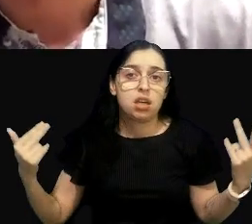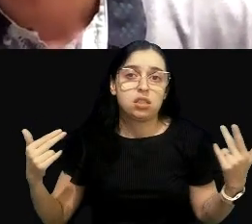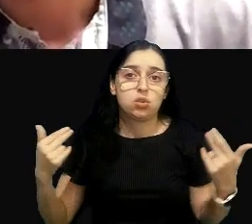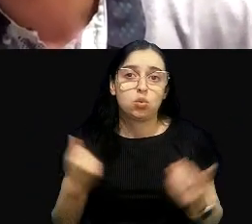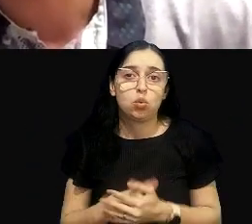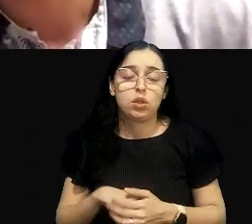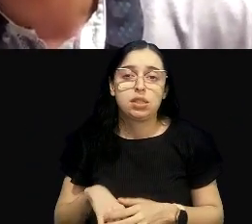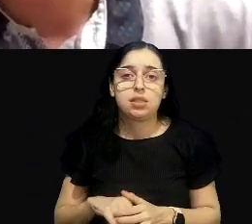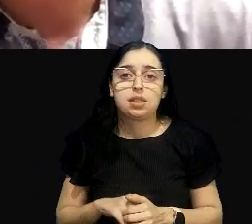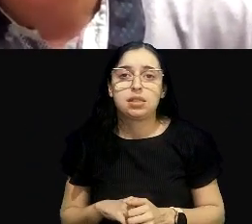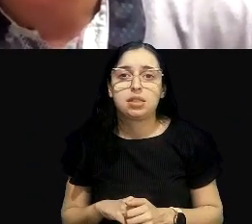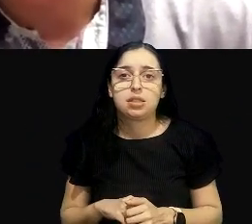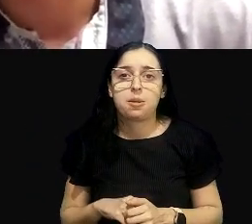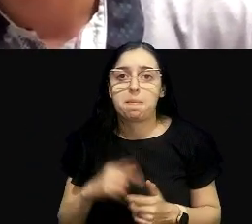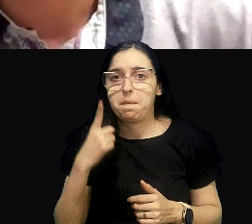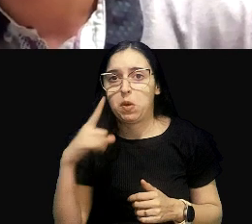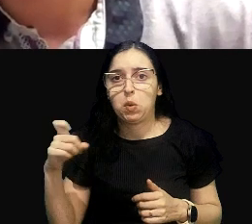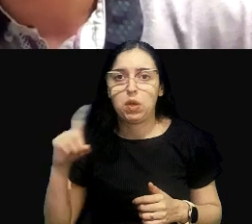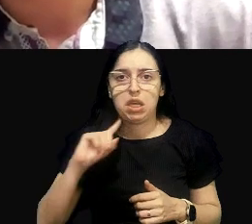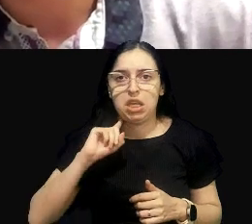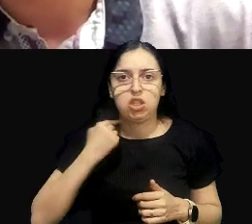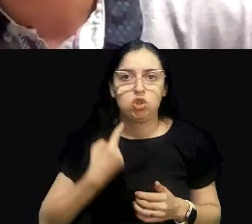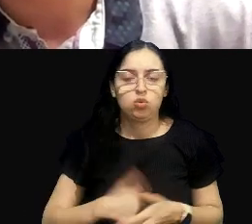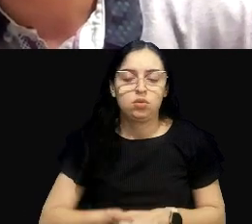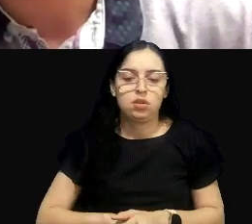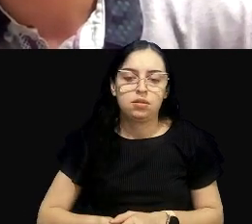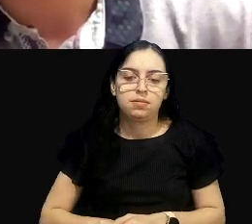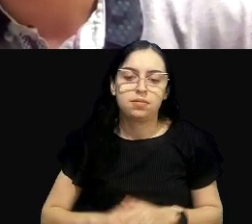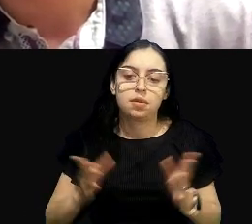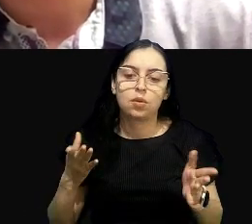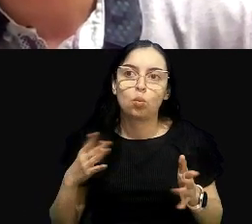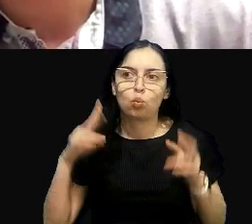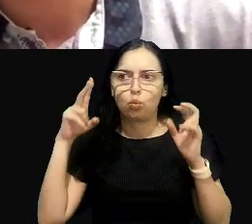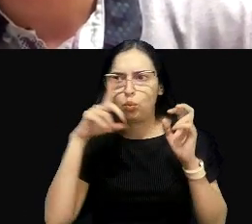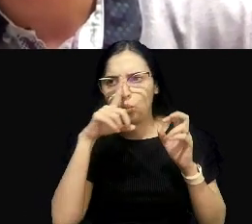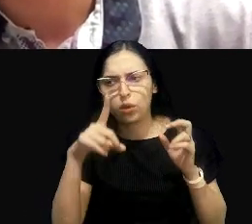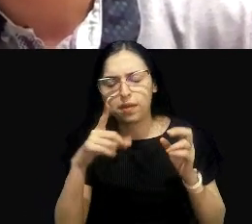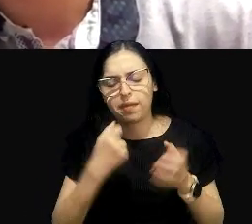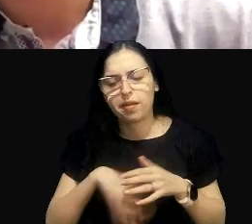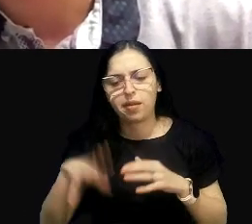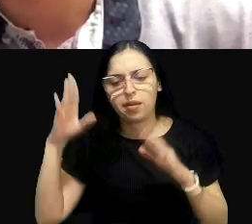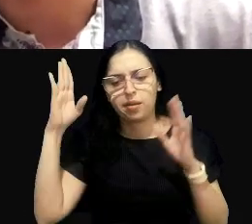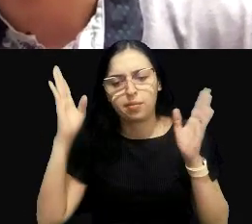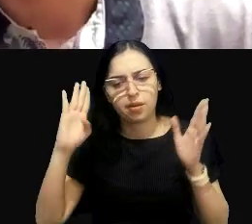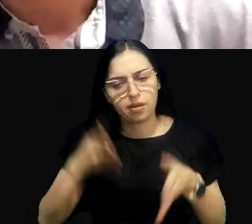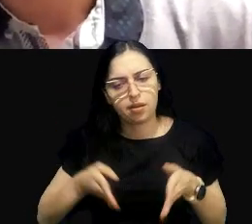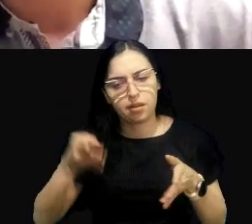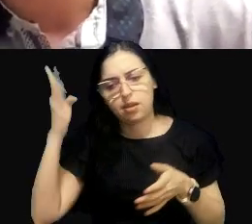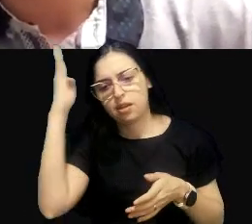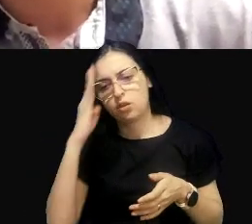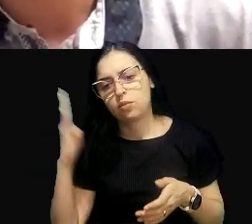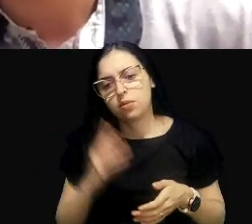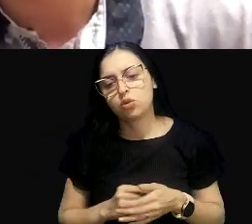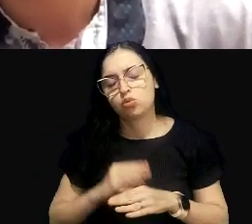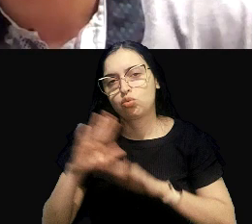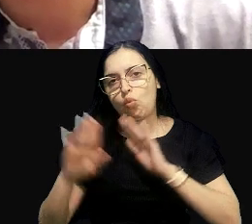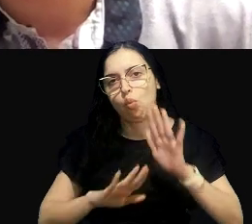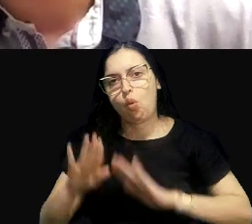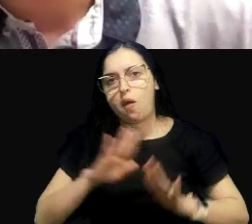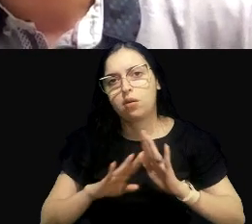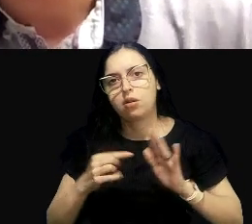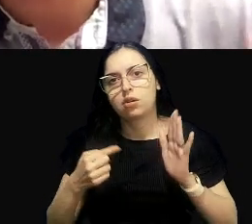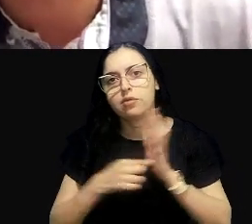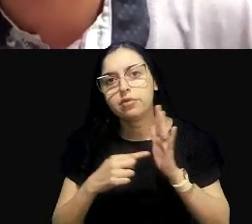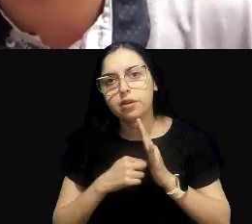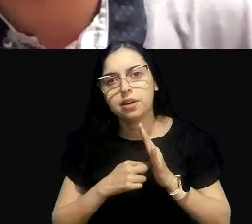aí vai. E o alerta aqui, para o nosso caso no Brasil, é que o equacionamento, o controle das fontes pontuais